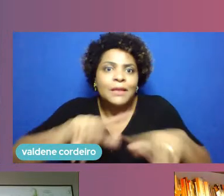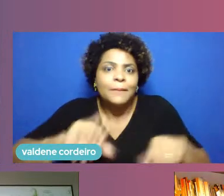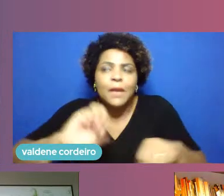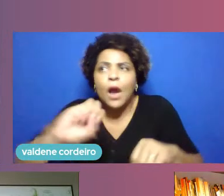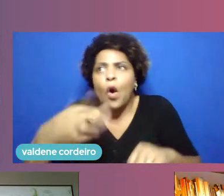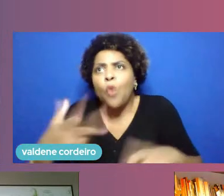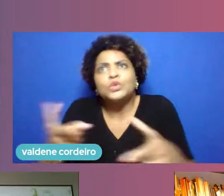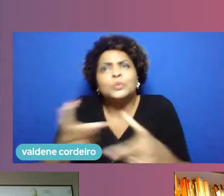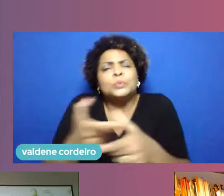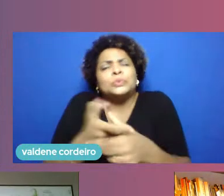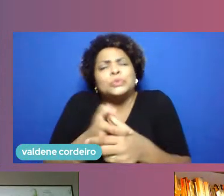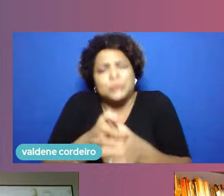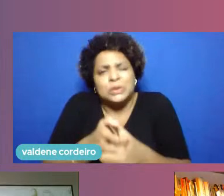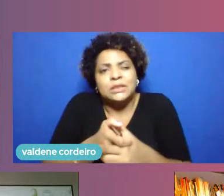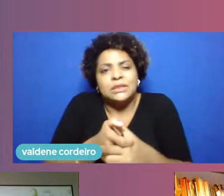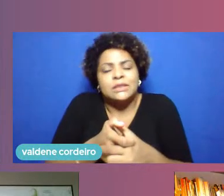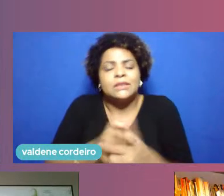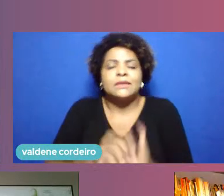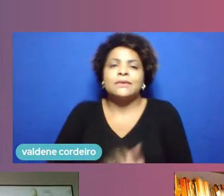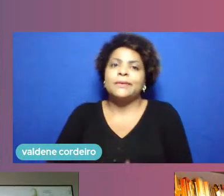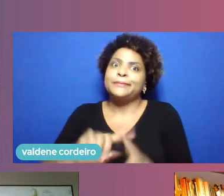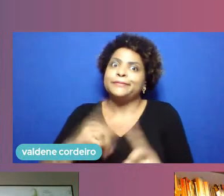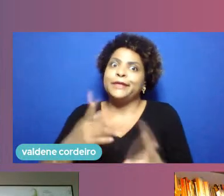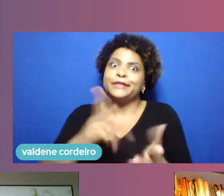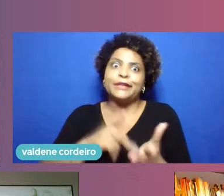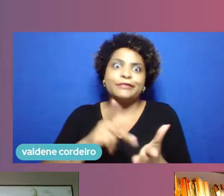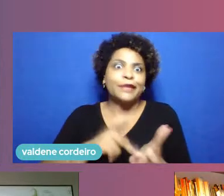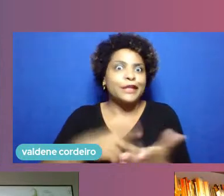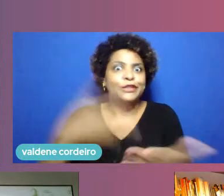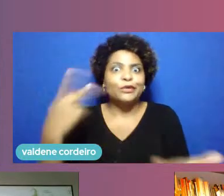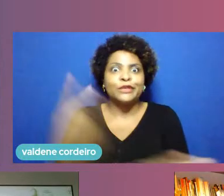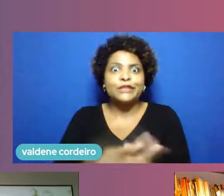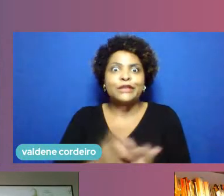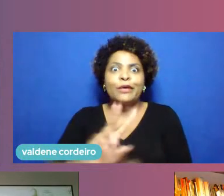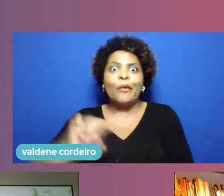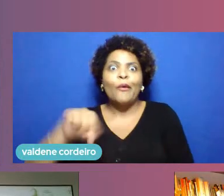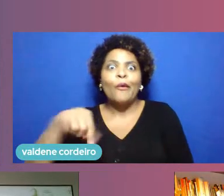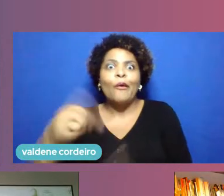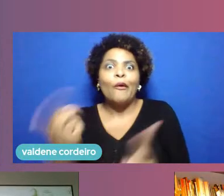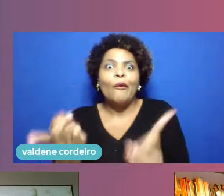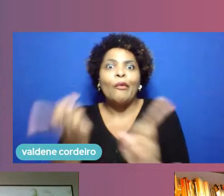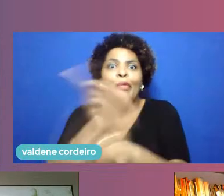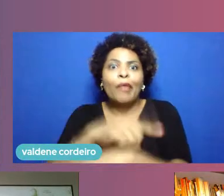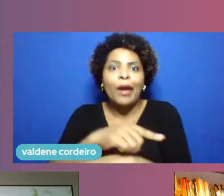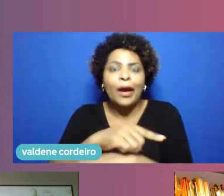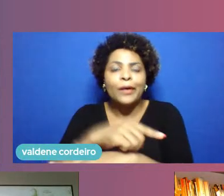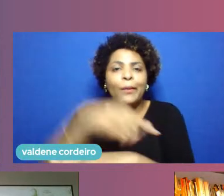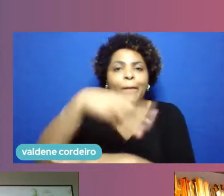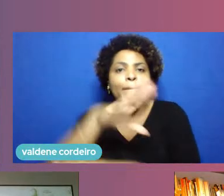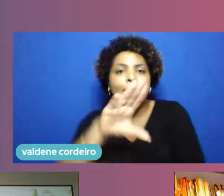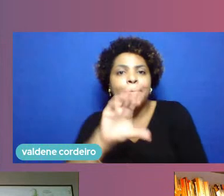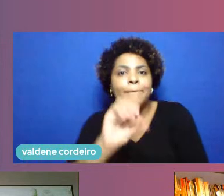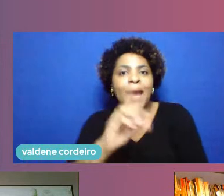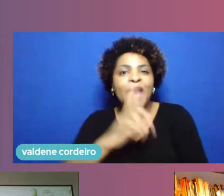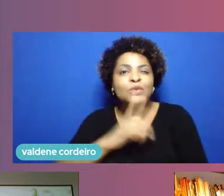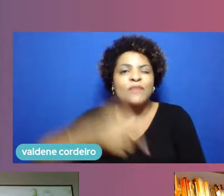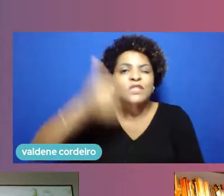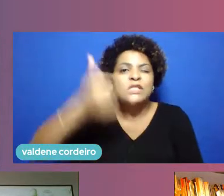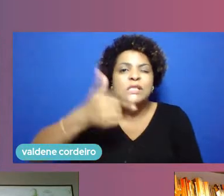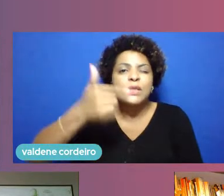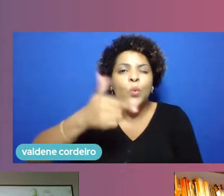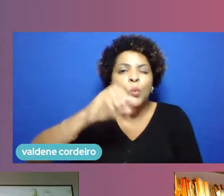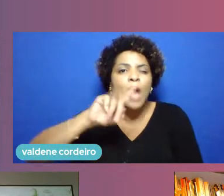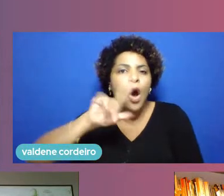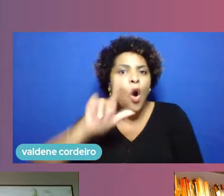na intensidade, e ocorreu, na verdade, a segunda onda a partir de março, como você comentou, que foi bem pior do que a primeira, e de fato a